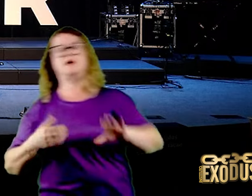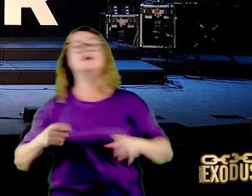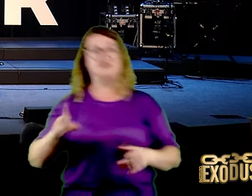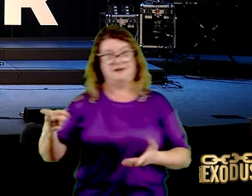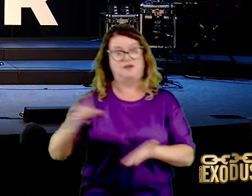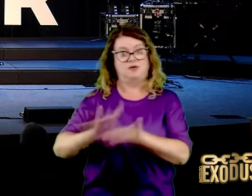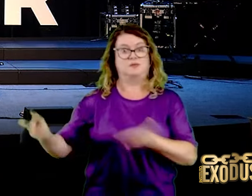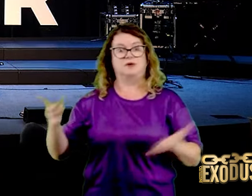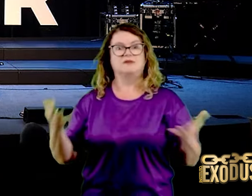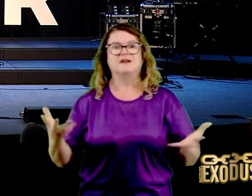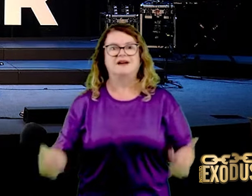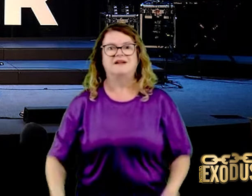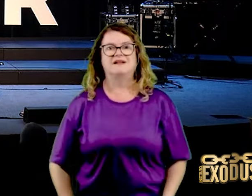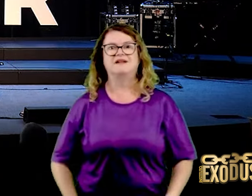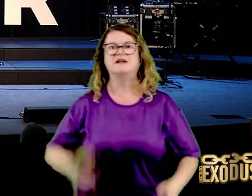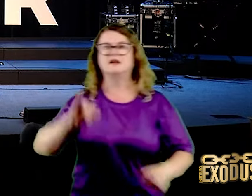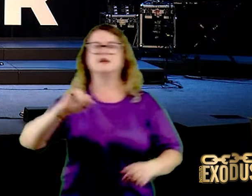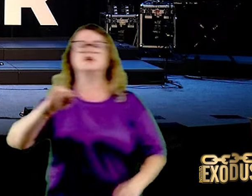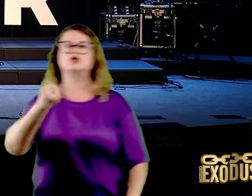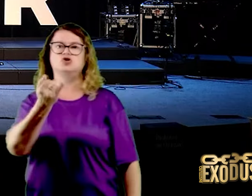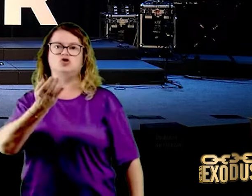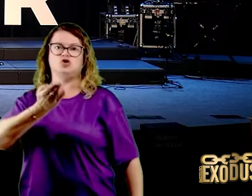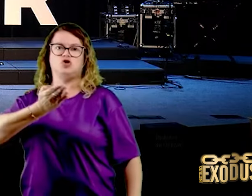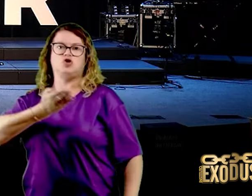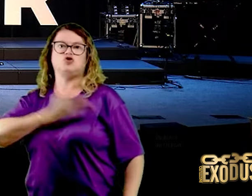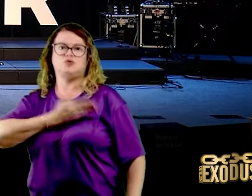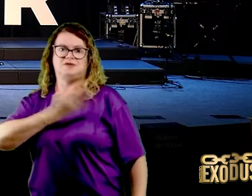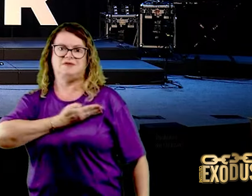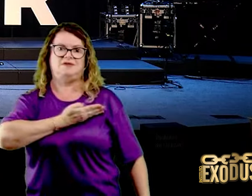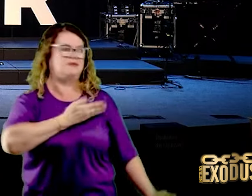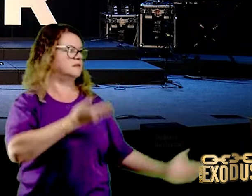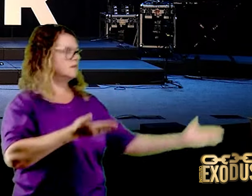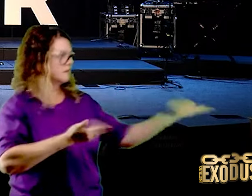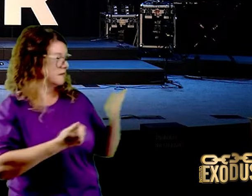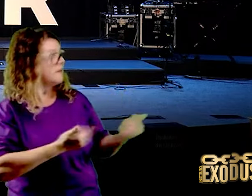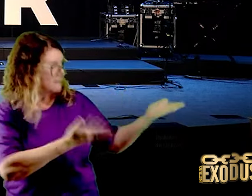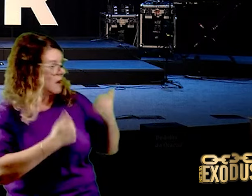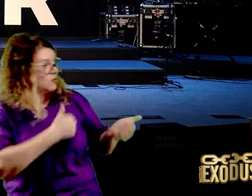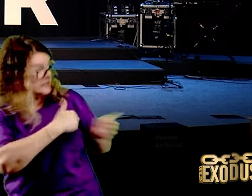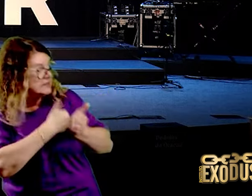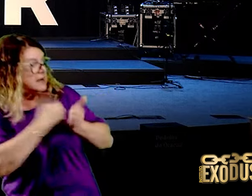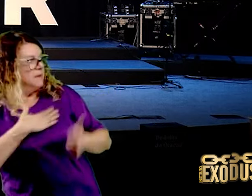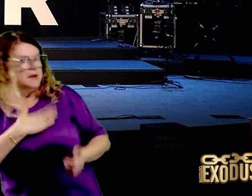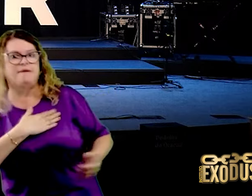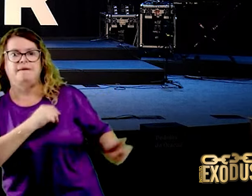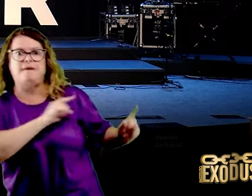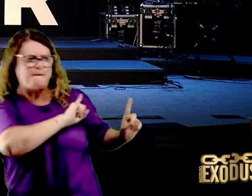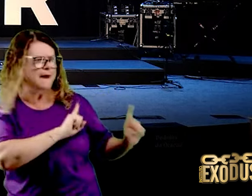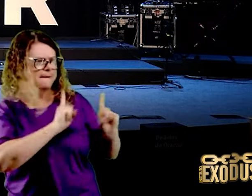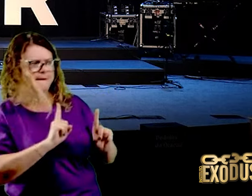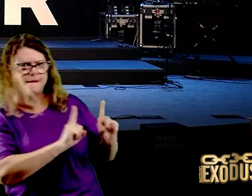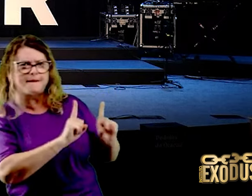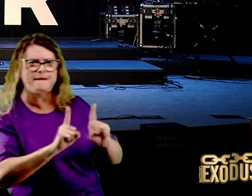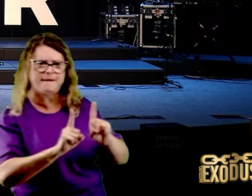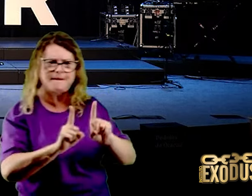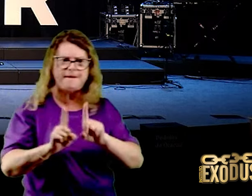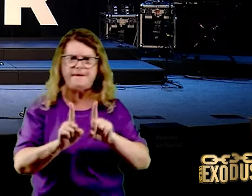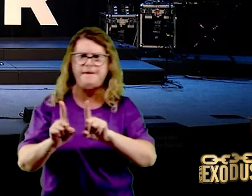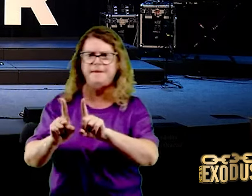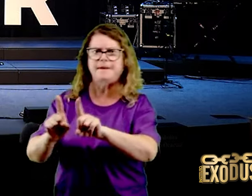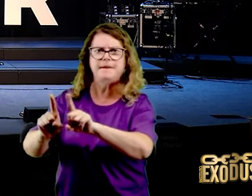escudeiro, foi logo atrás dele. Se existe algo que reparte forças,